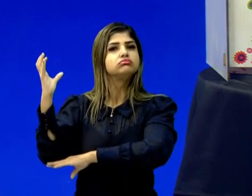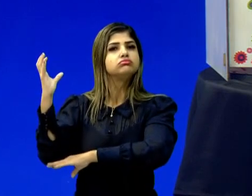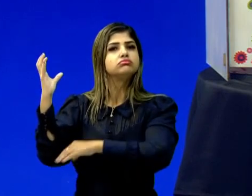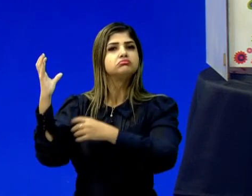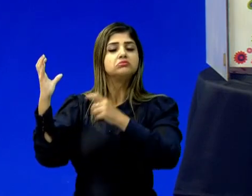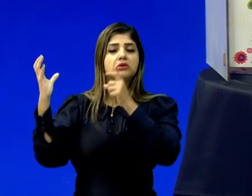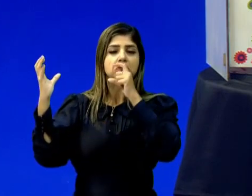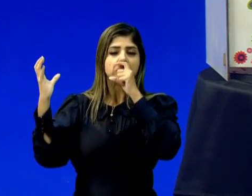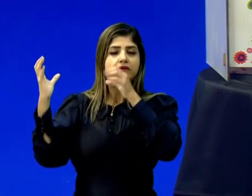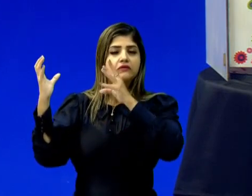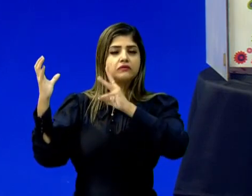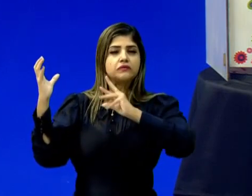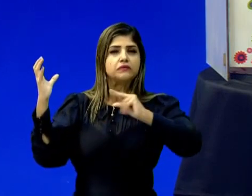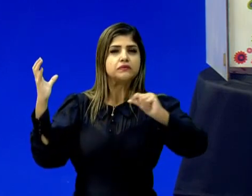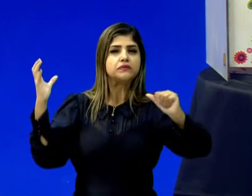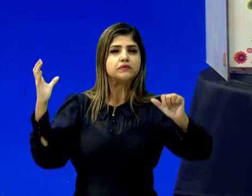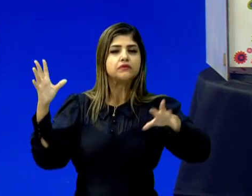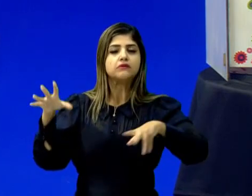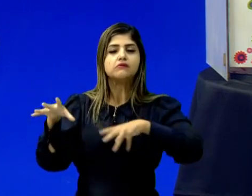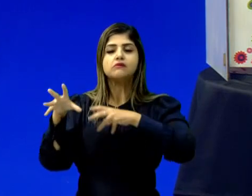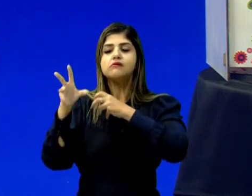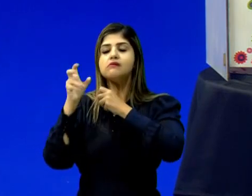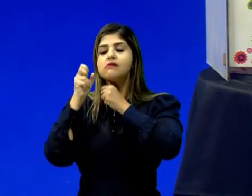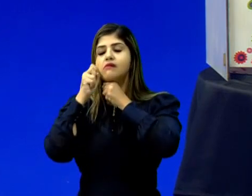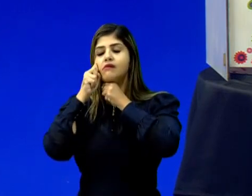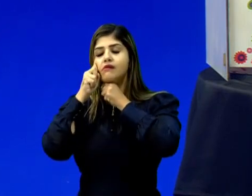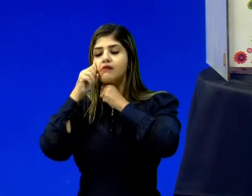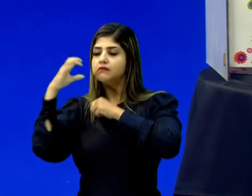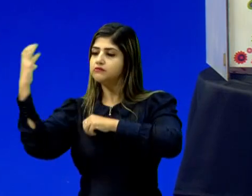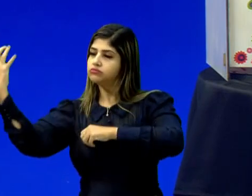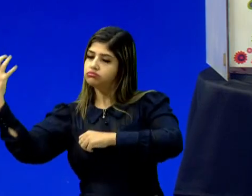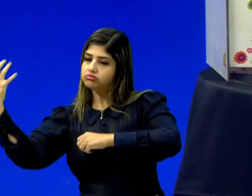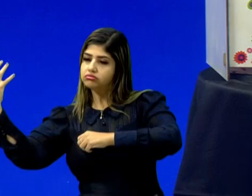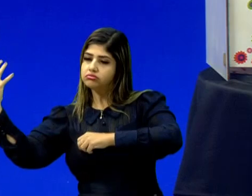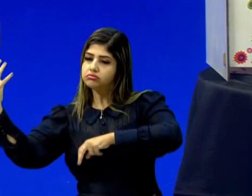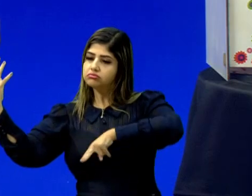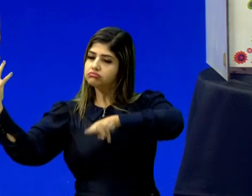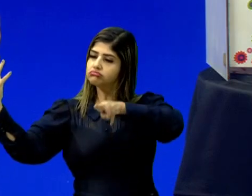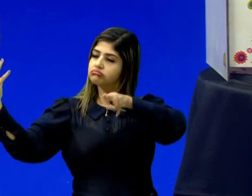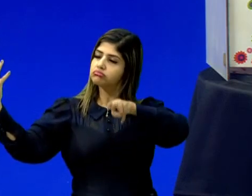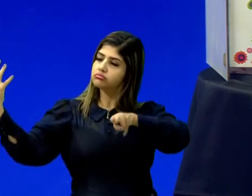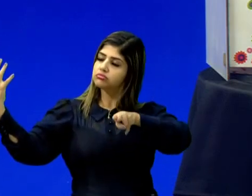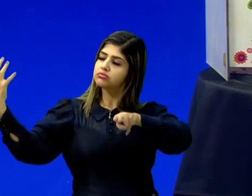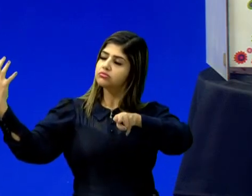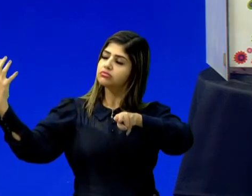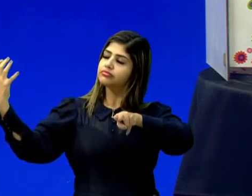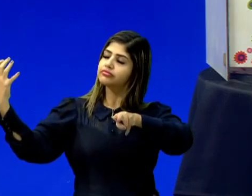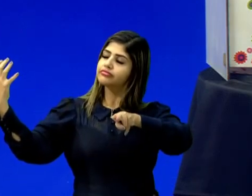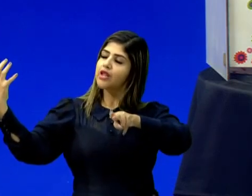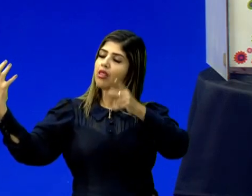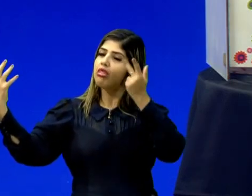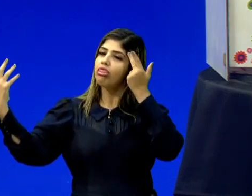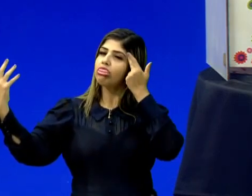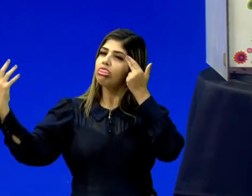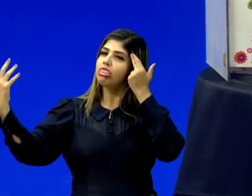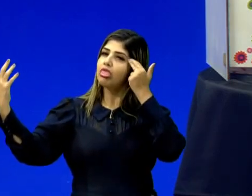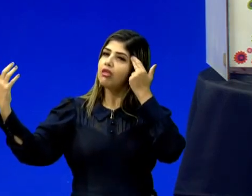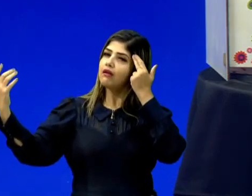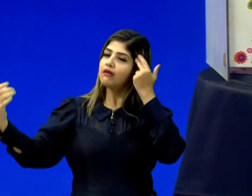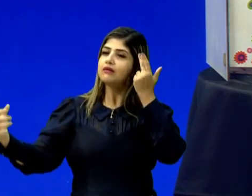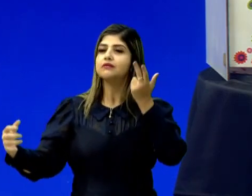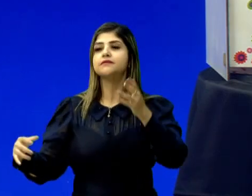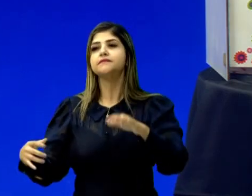E elas foram dormir e tiveram uma noite maravilhosa de sonhos lindos.